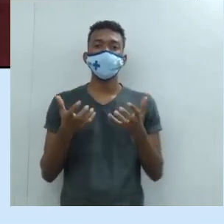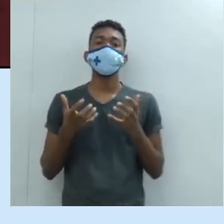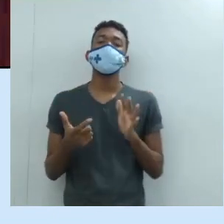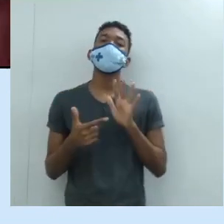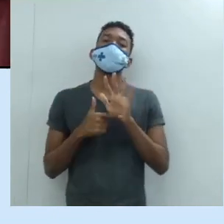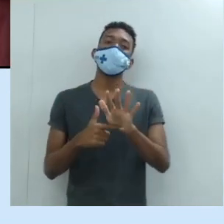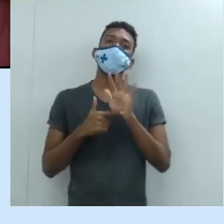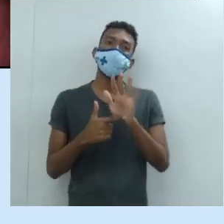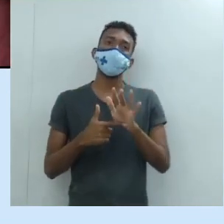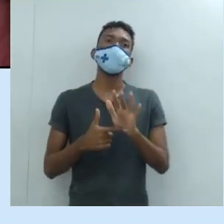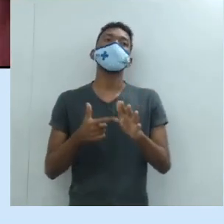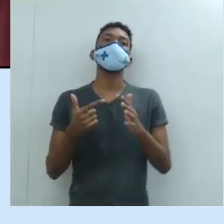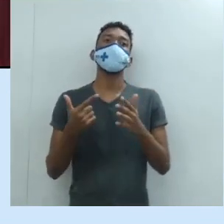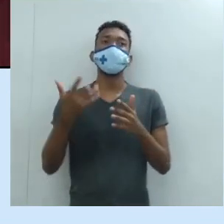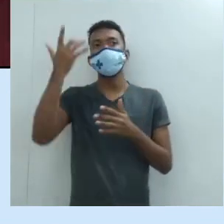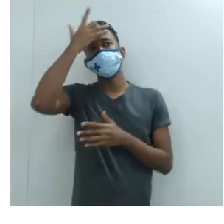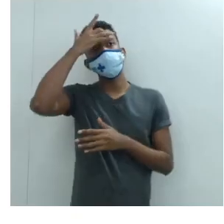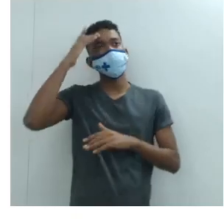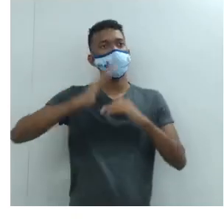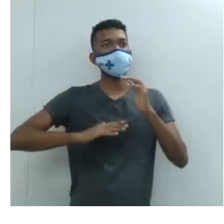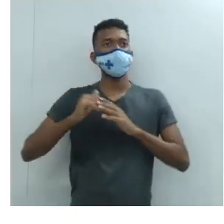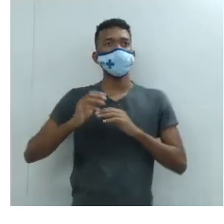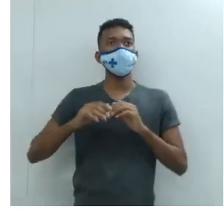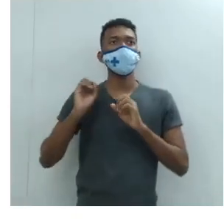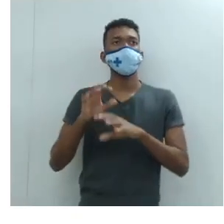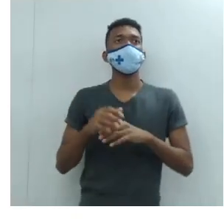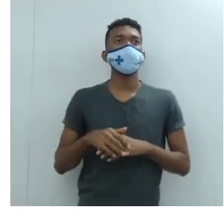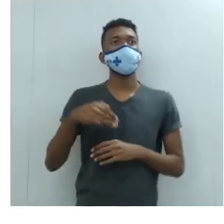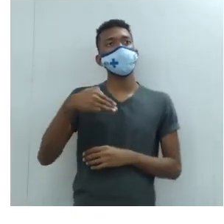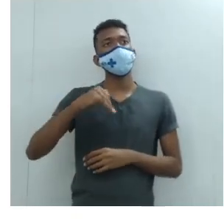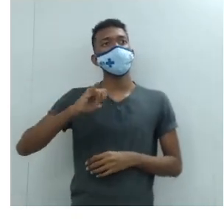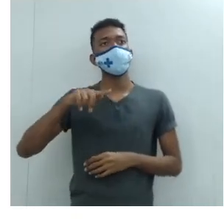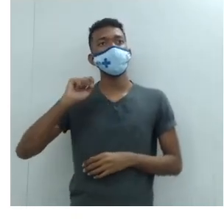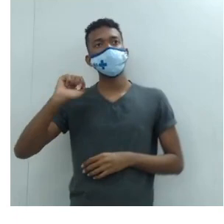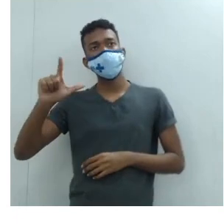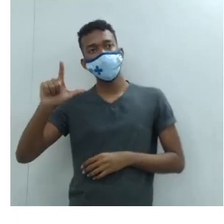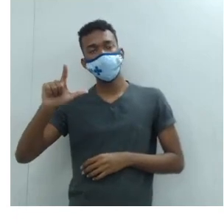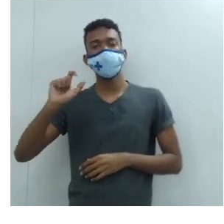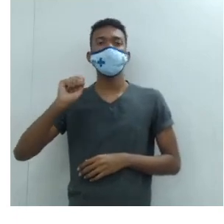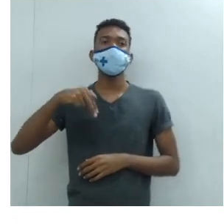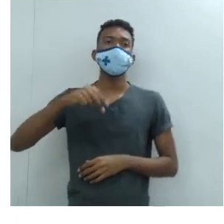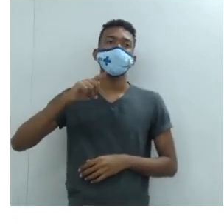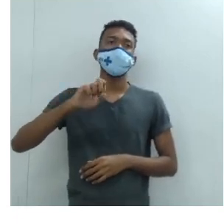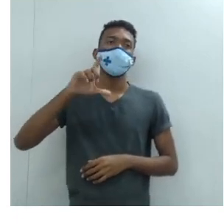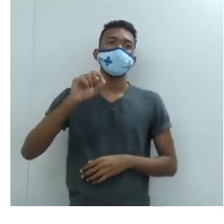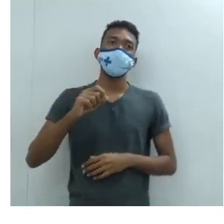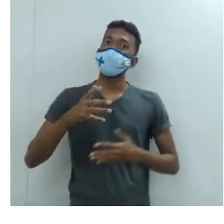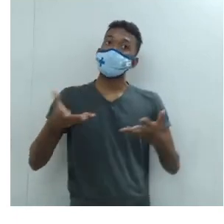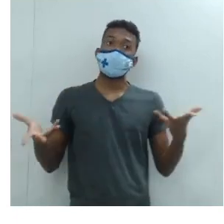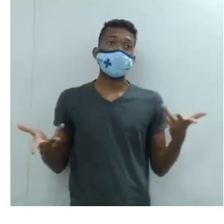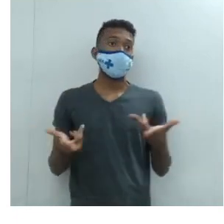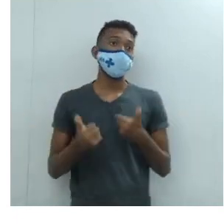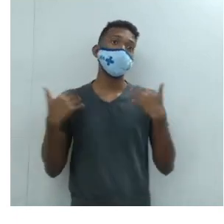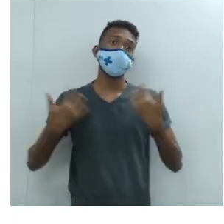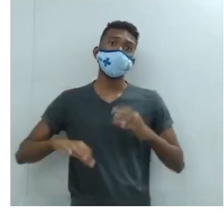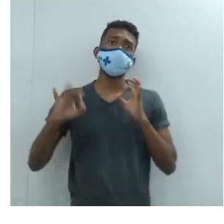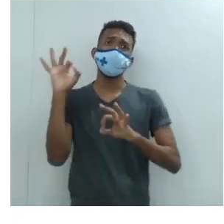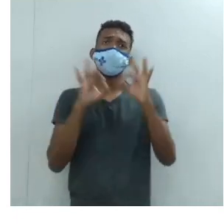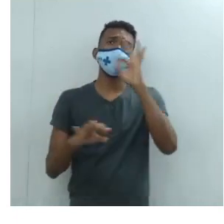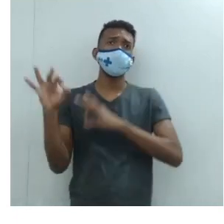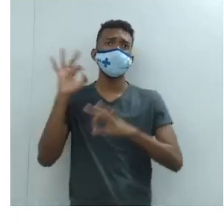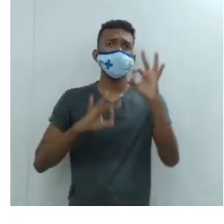renascimentos. Então, Michelangelo, ou Miguel Angelo, grandioso esquema do